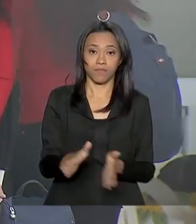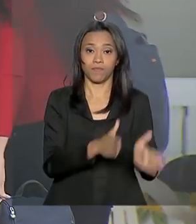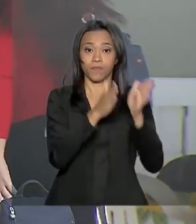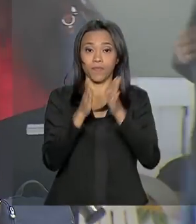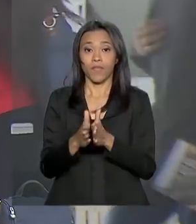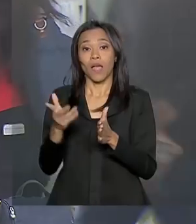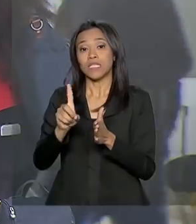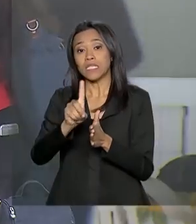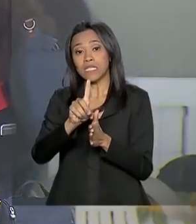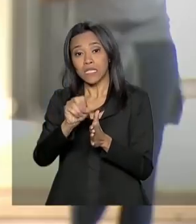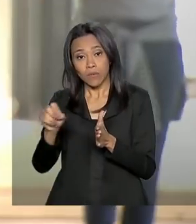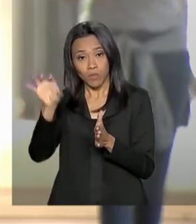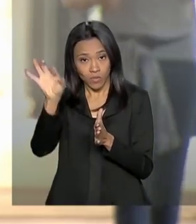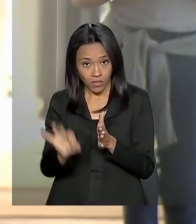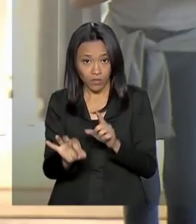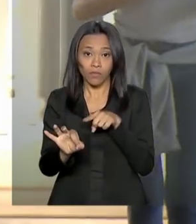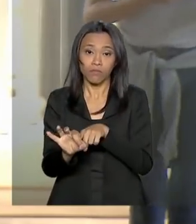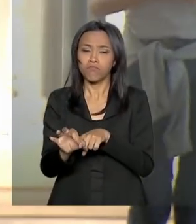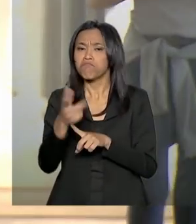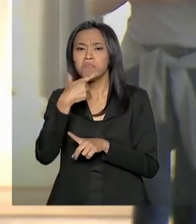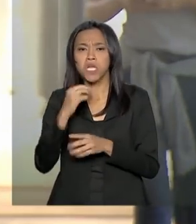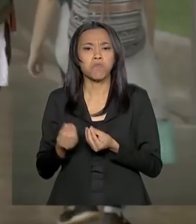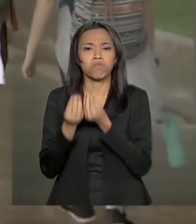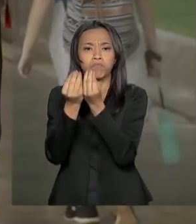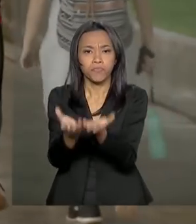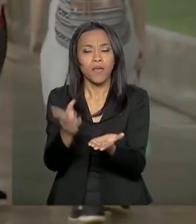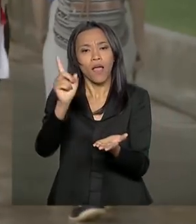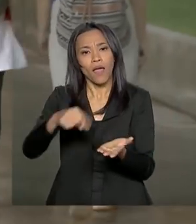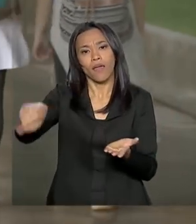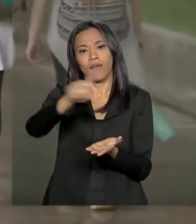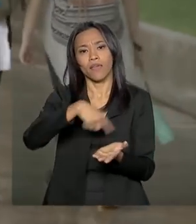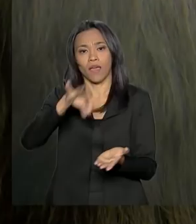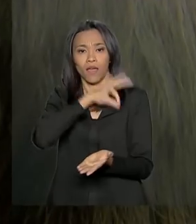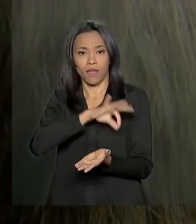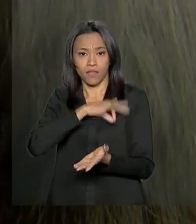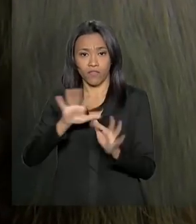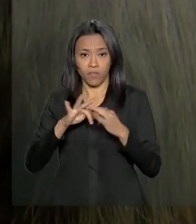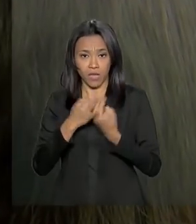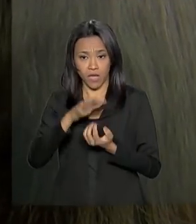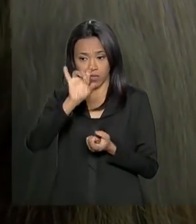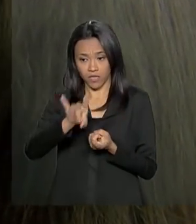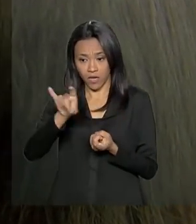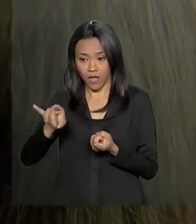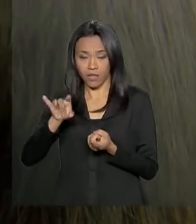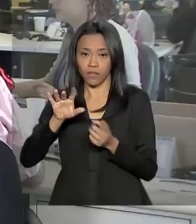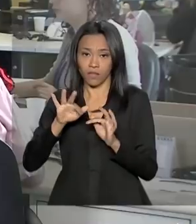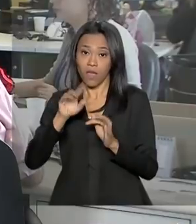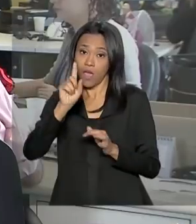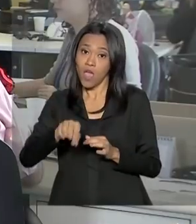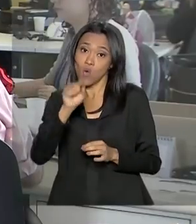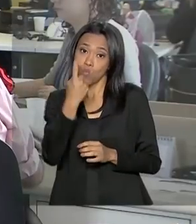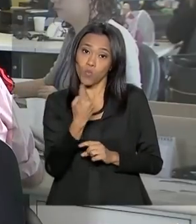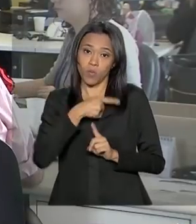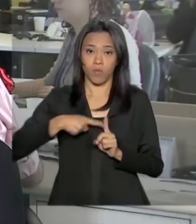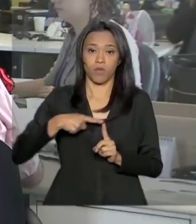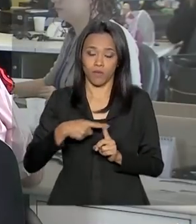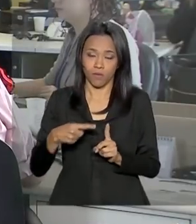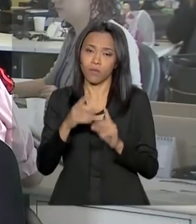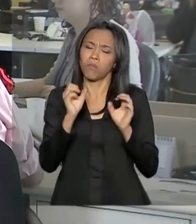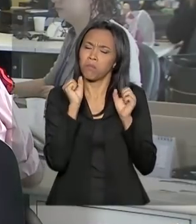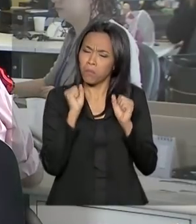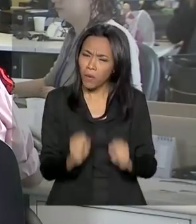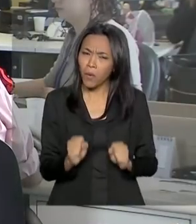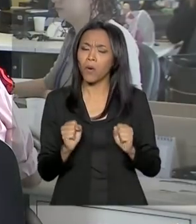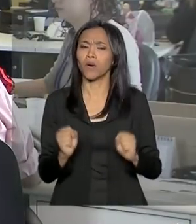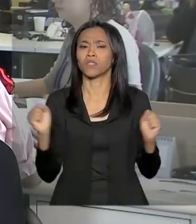bolsas integrais, de 100%, são para os candidatos cuja renda familiar bruta per capita é de até um salário mínimo e meio. Podem se